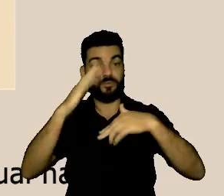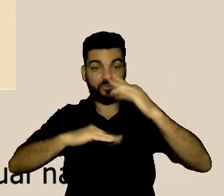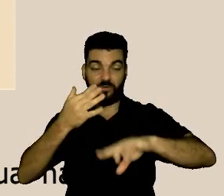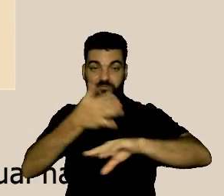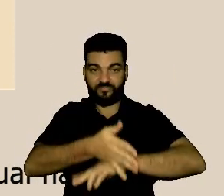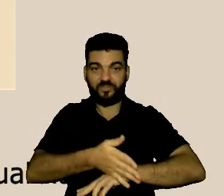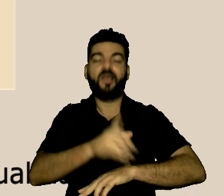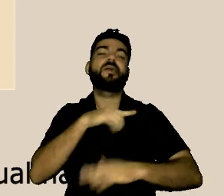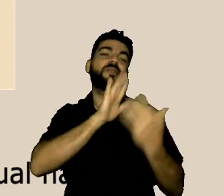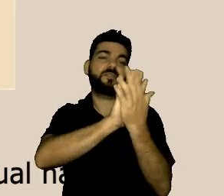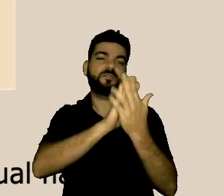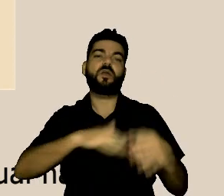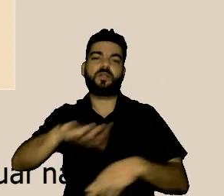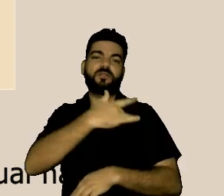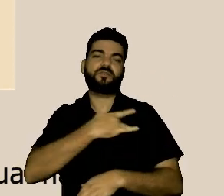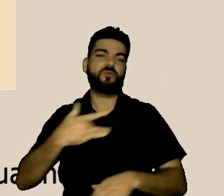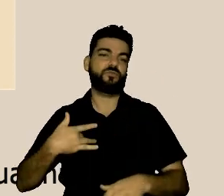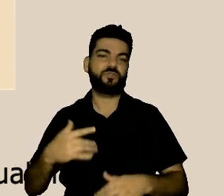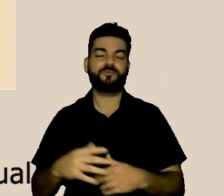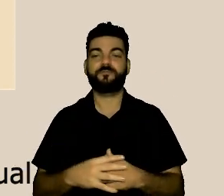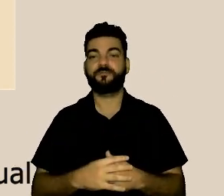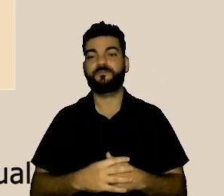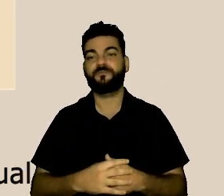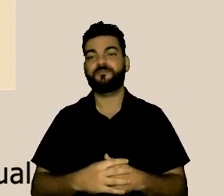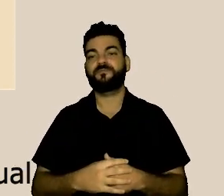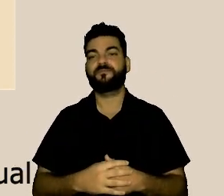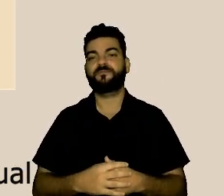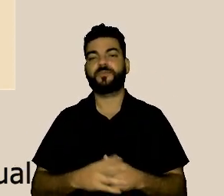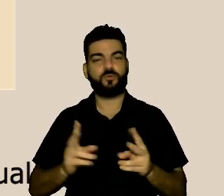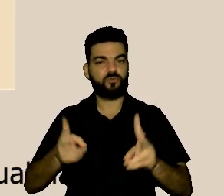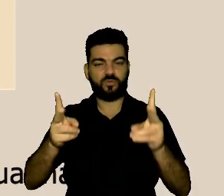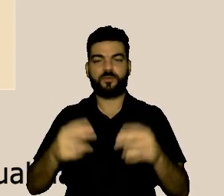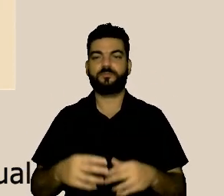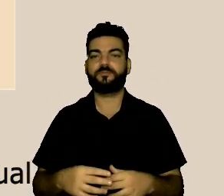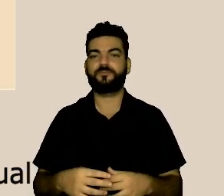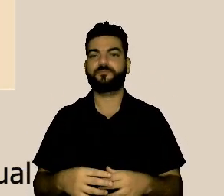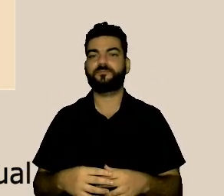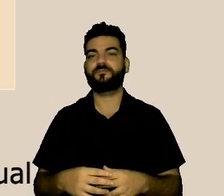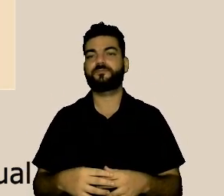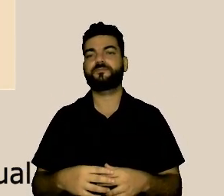de atenção à saúde. Pode passar o próximo, Mariana.